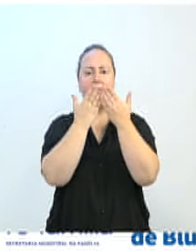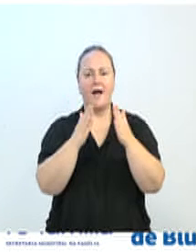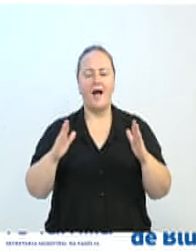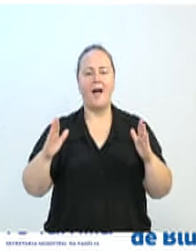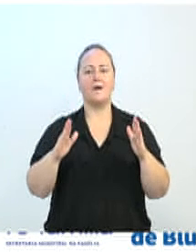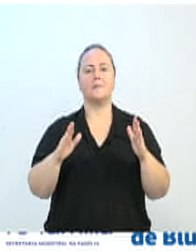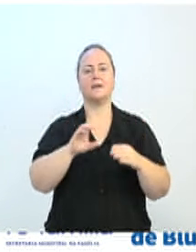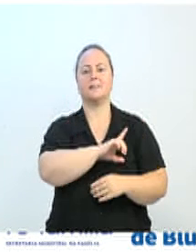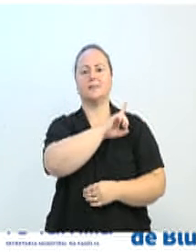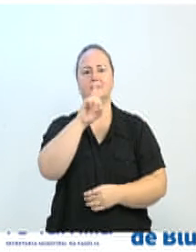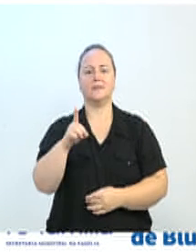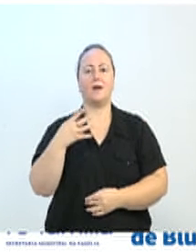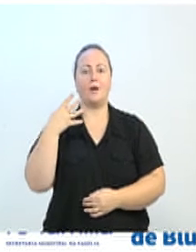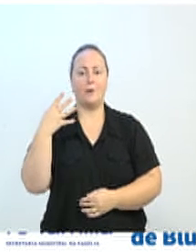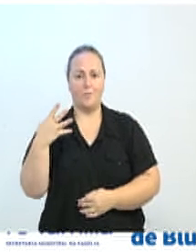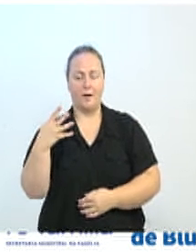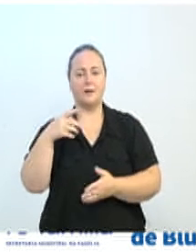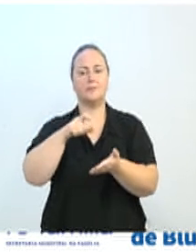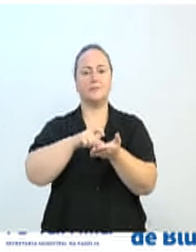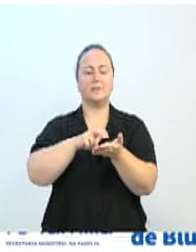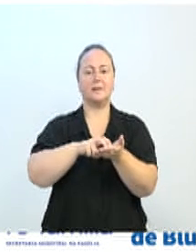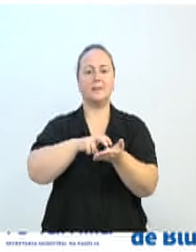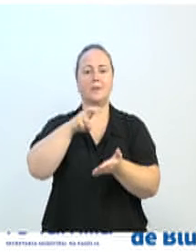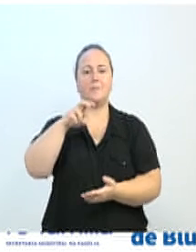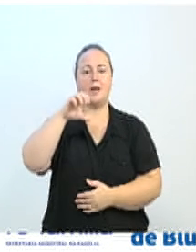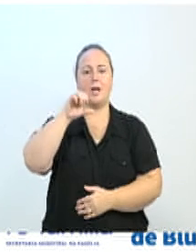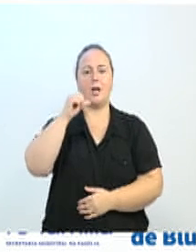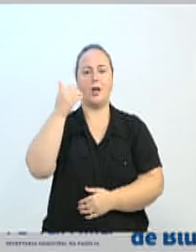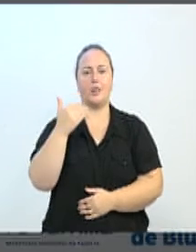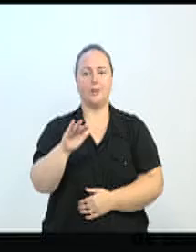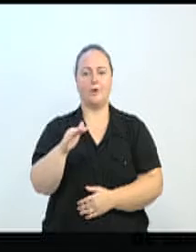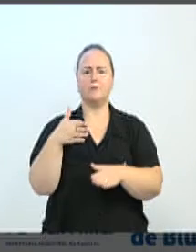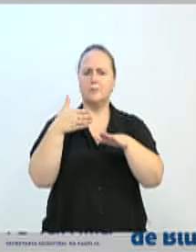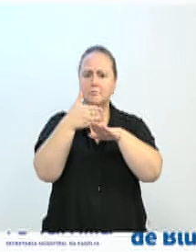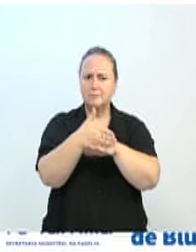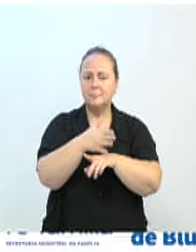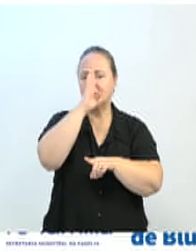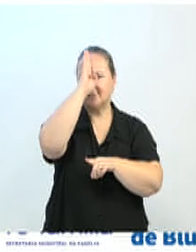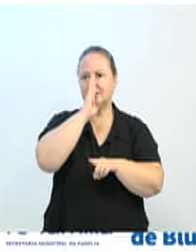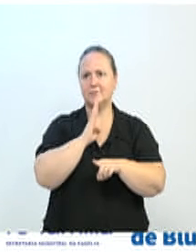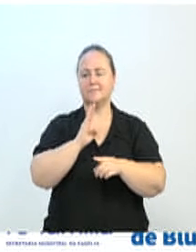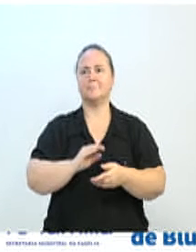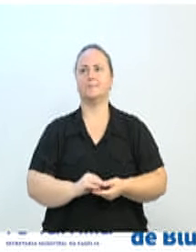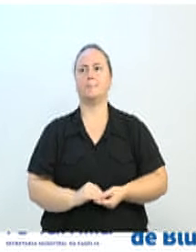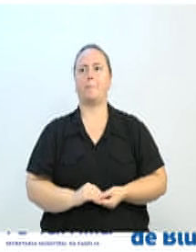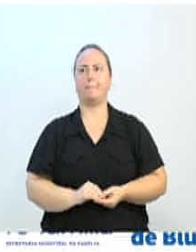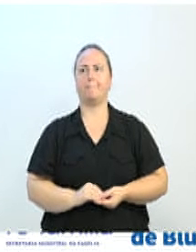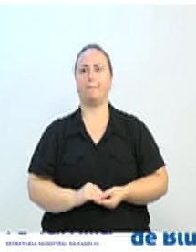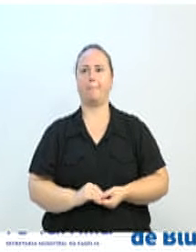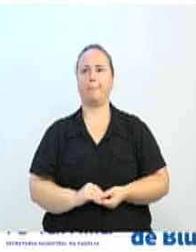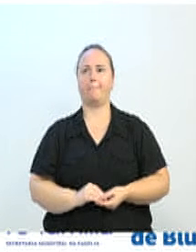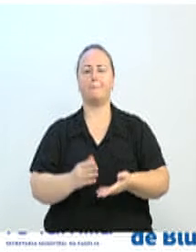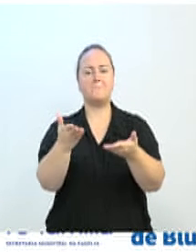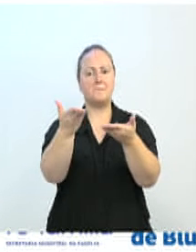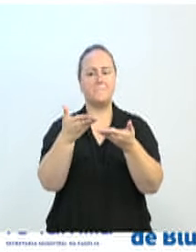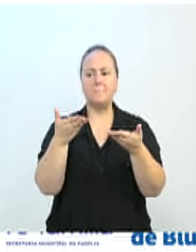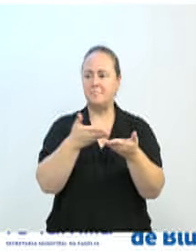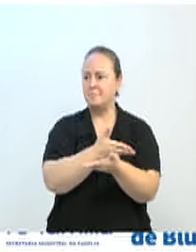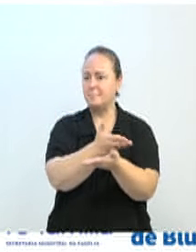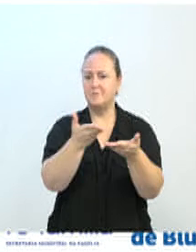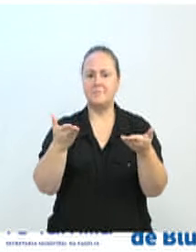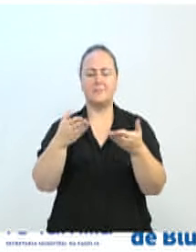manhã, no setor 1. A entrada dos setores é gratuita. Eu convido os vereadores,